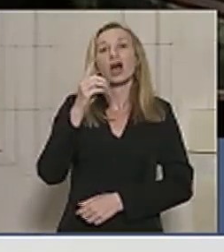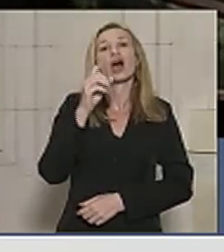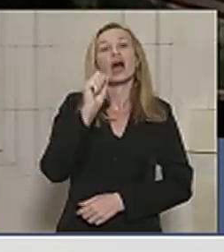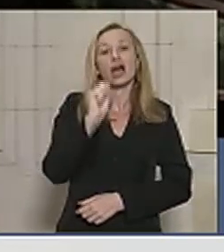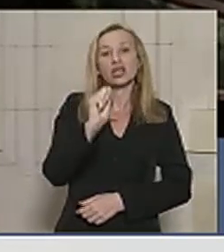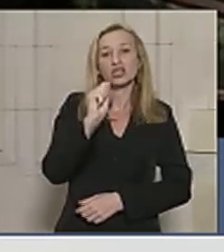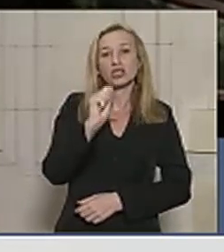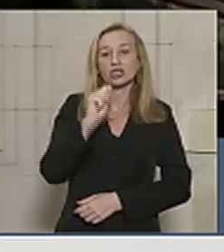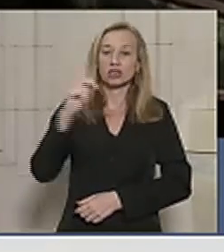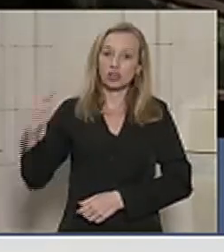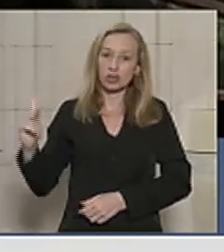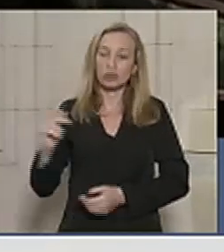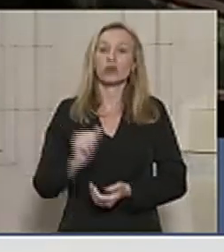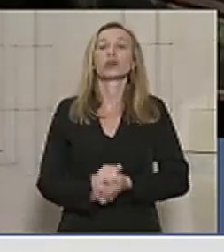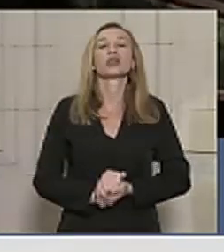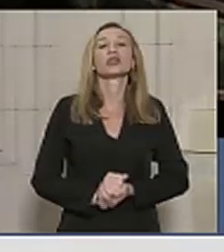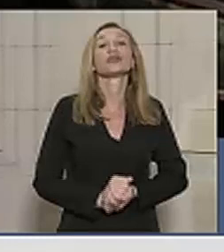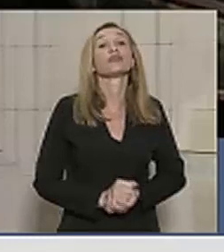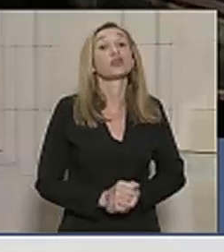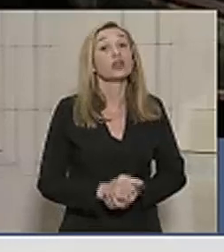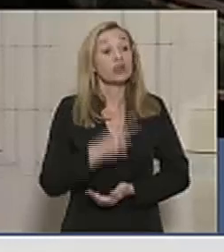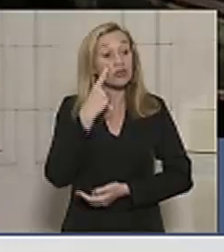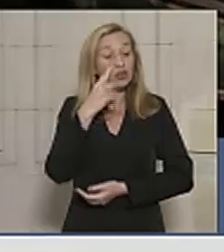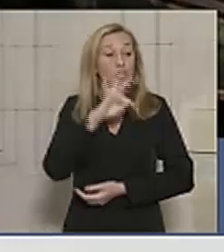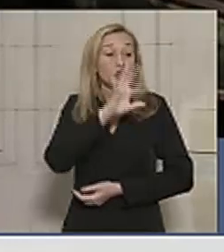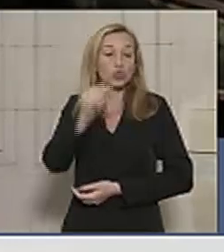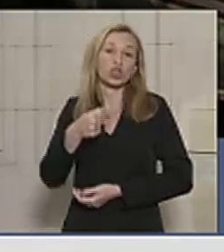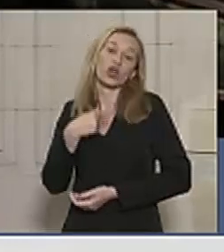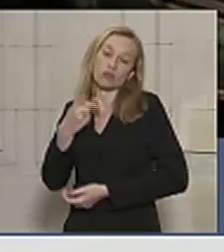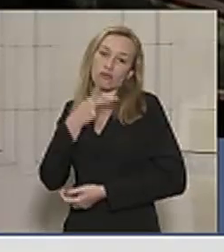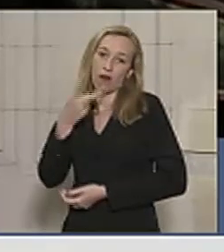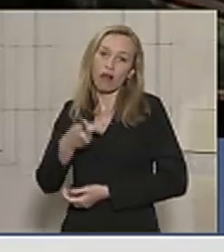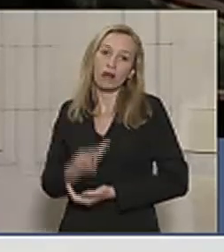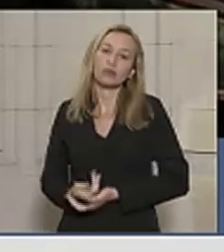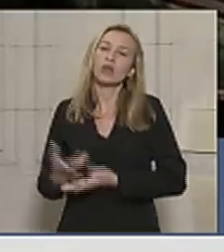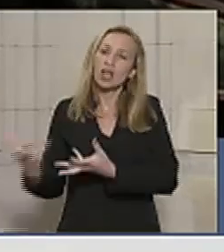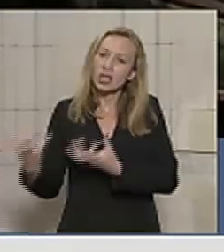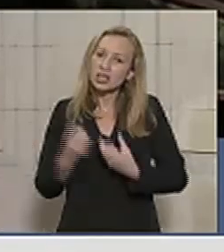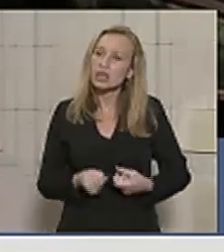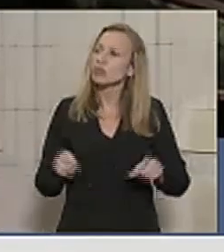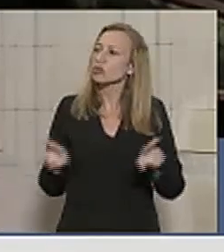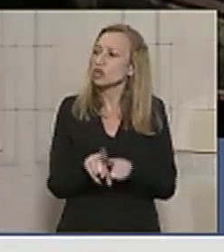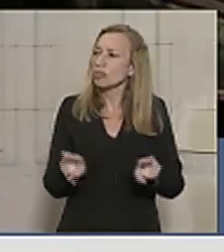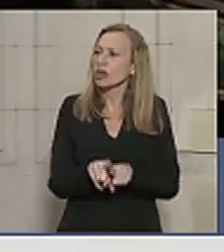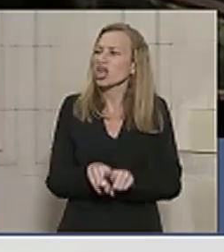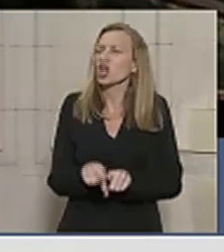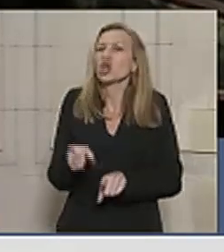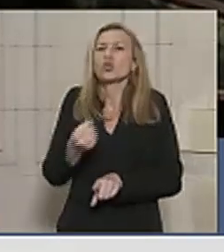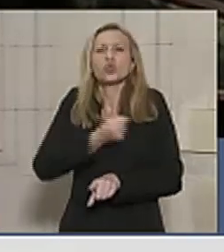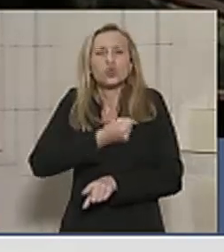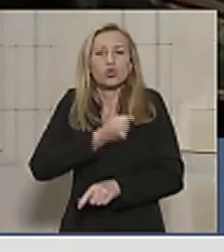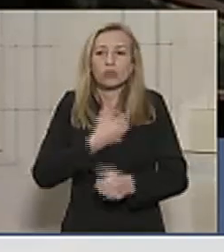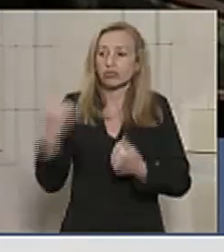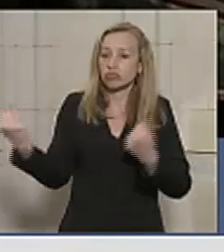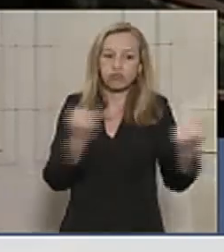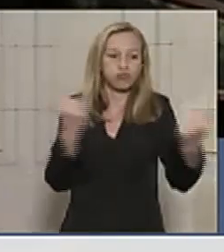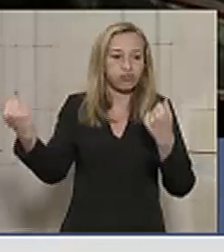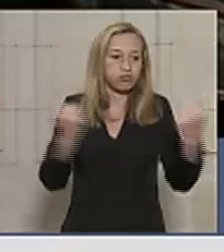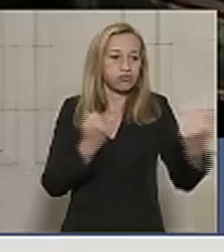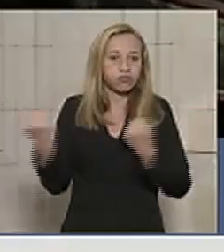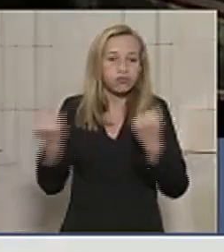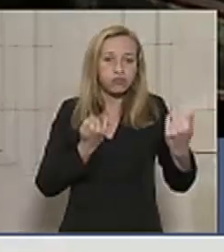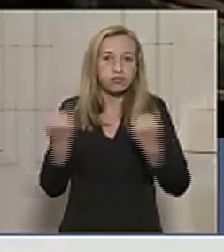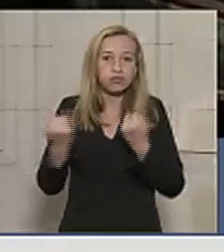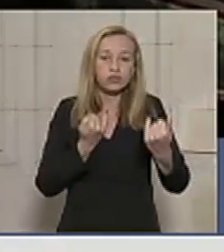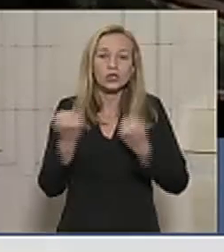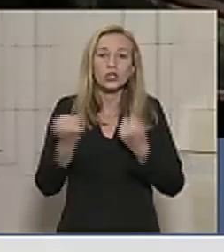chegando lá presenciamos exatamente isso que estou narrando, recebemos também inúmeras denúncias no que diz